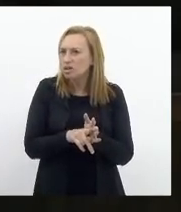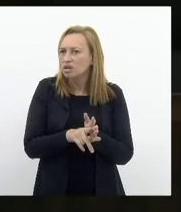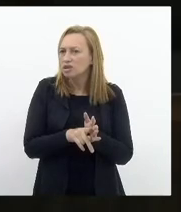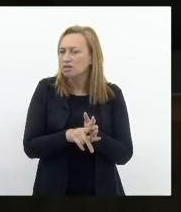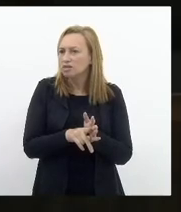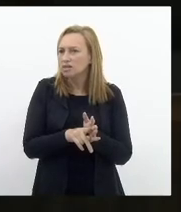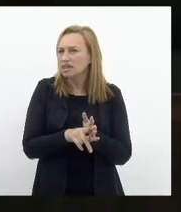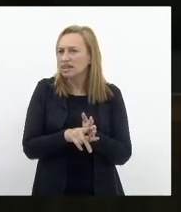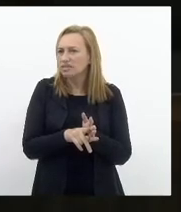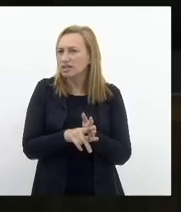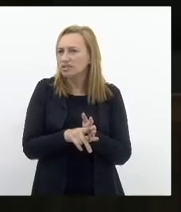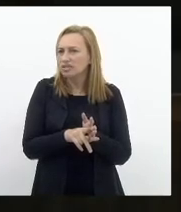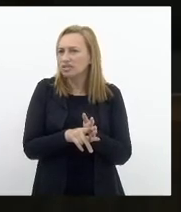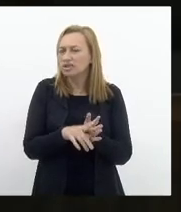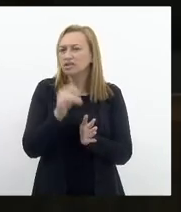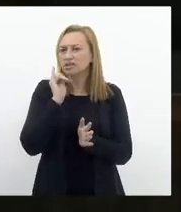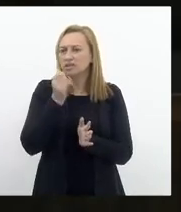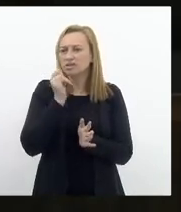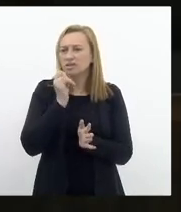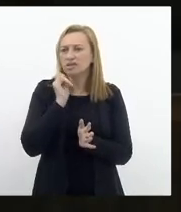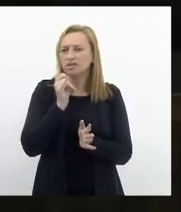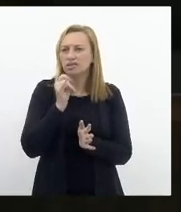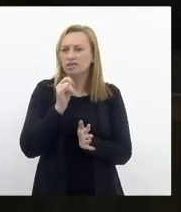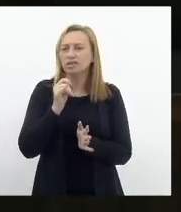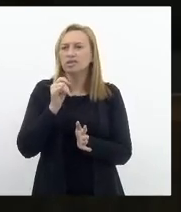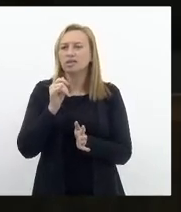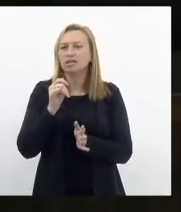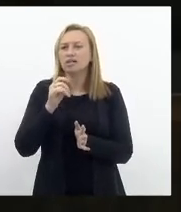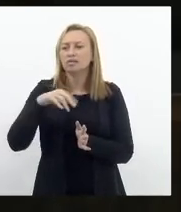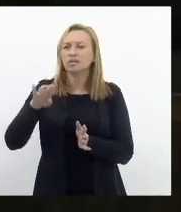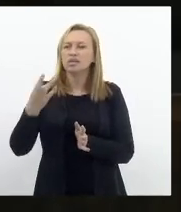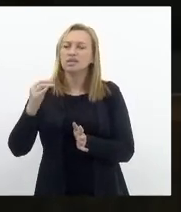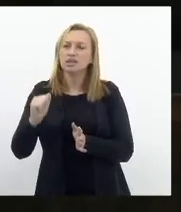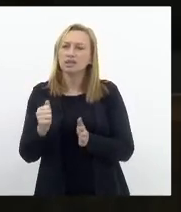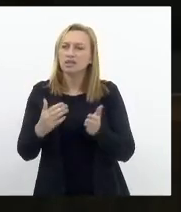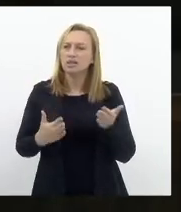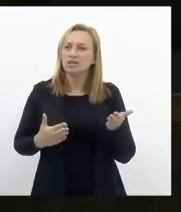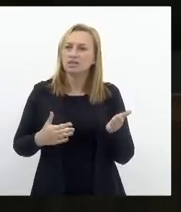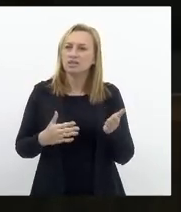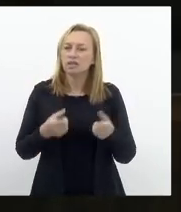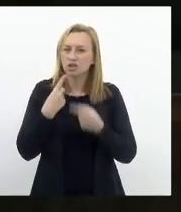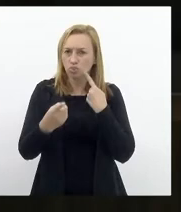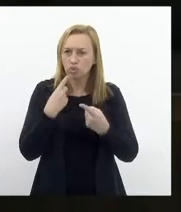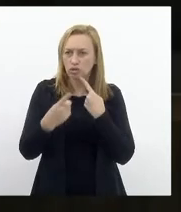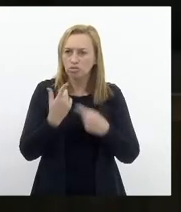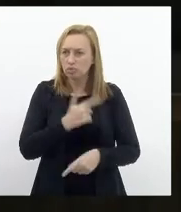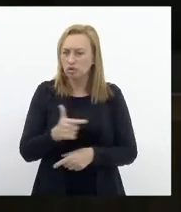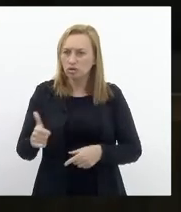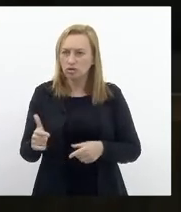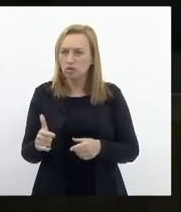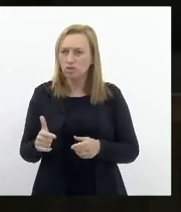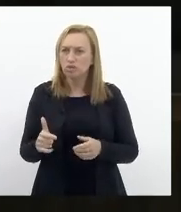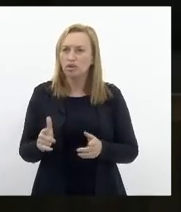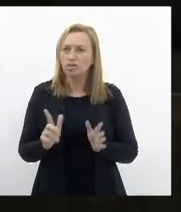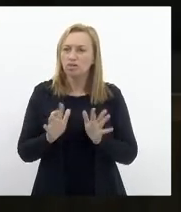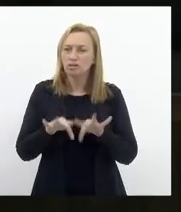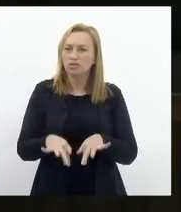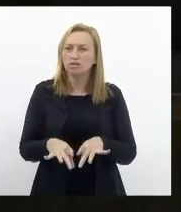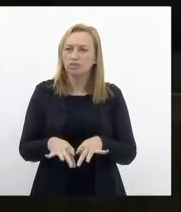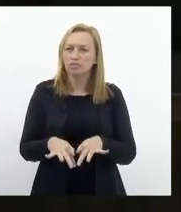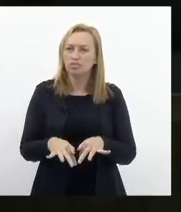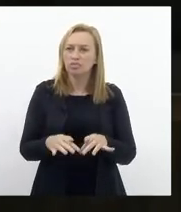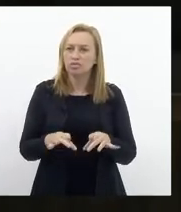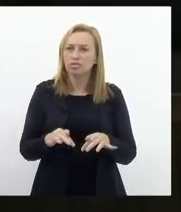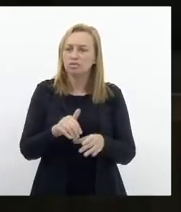Perdão. Relator, deputado Márcio Canella, os senhores que aprovam em discussão, não havendo quem queira discutir, encerrada a